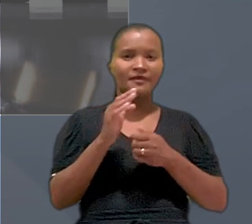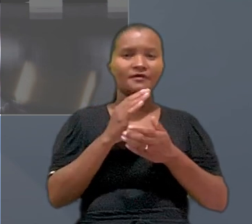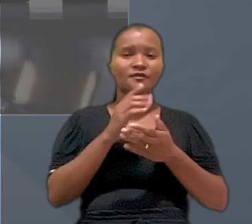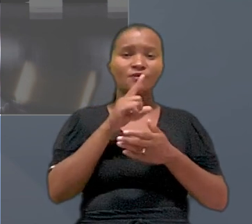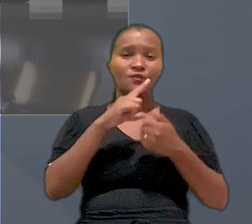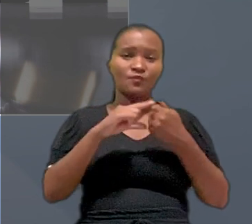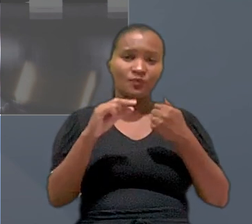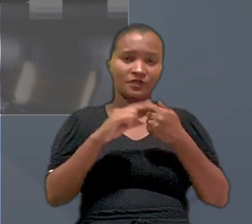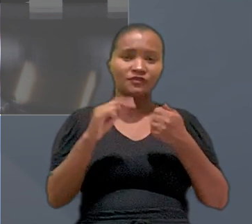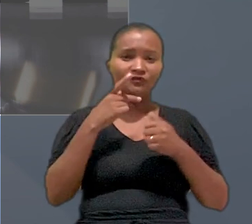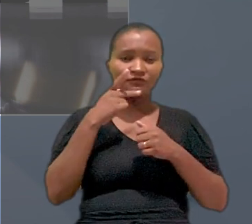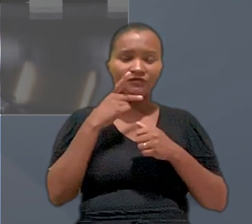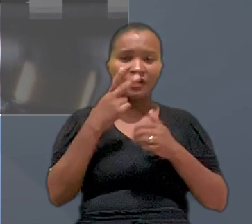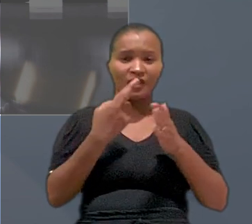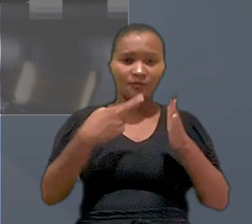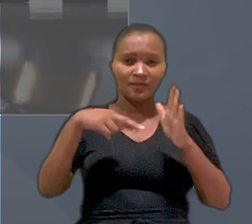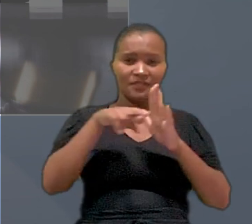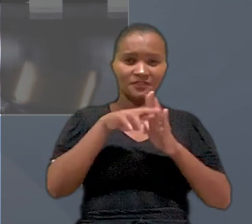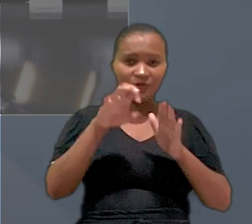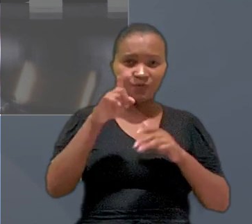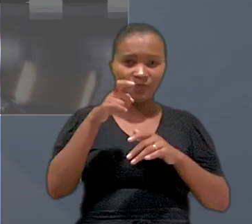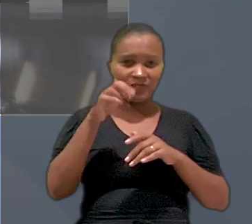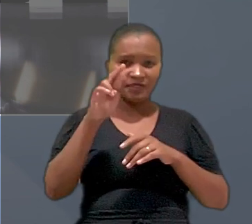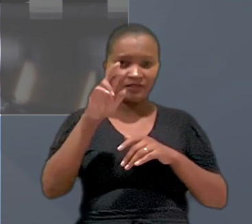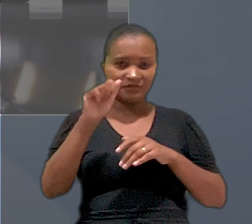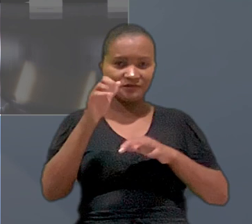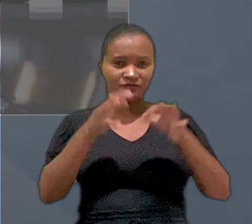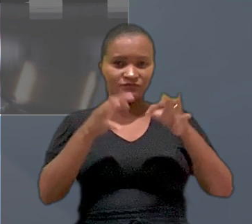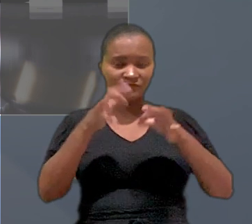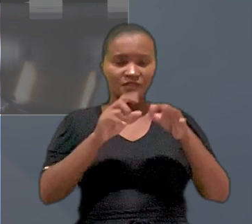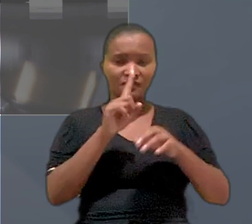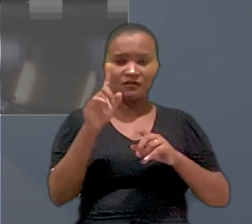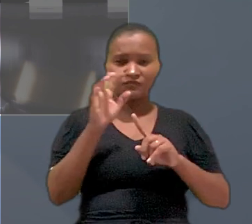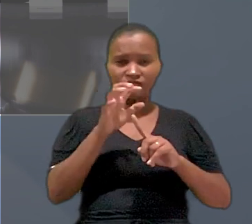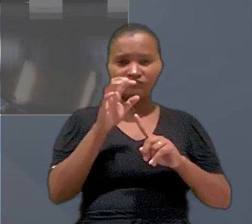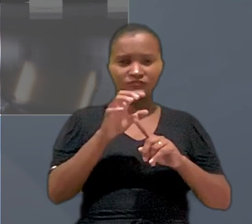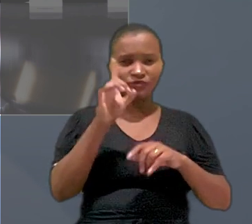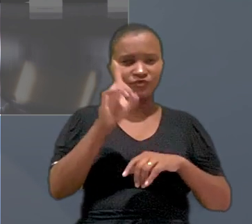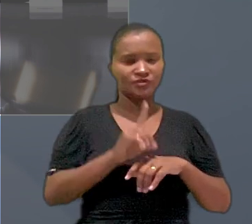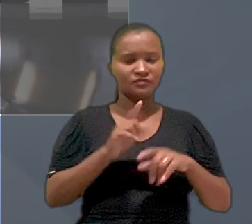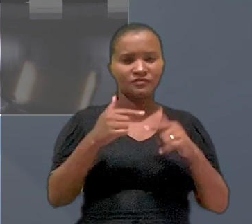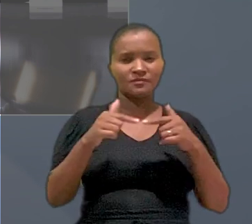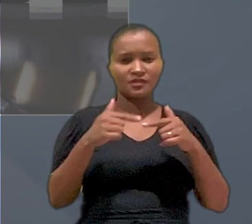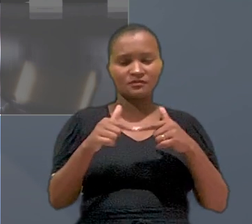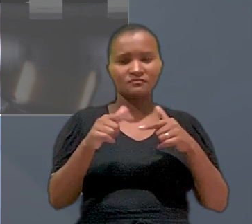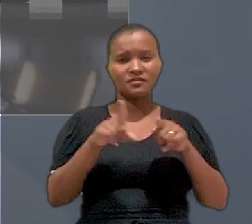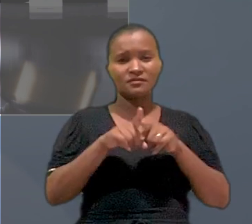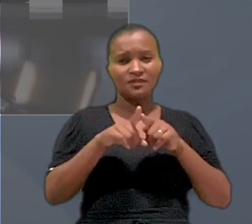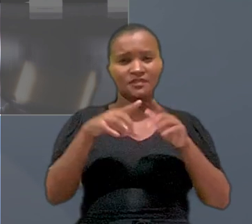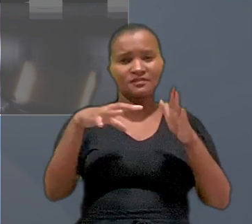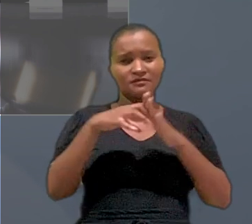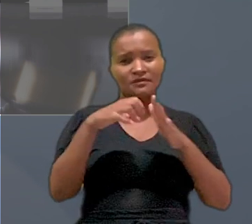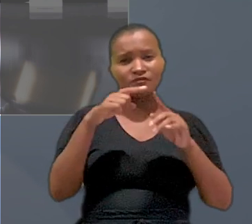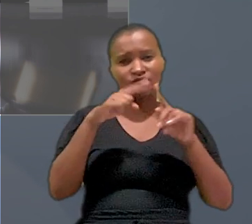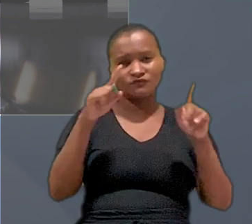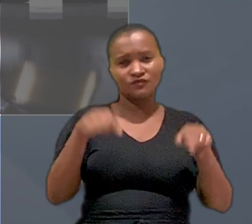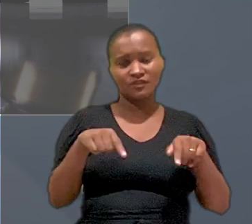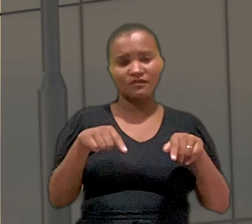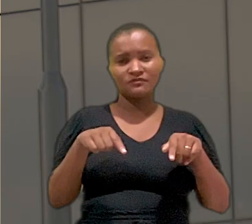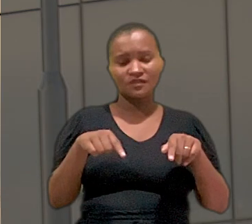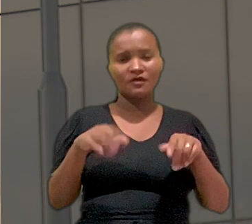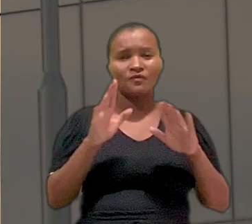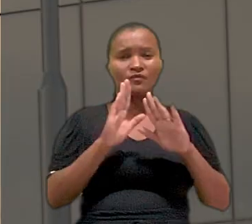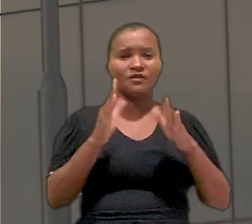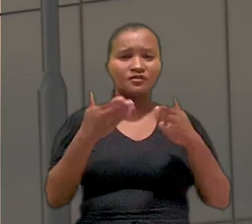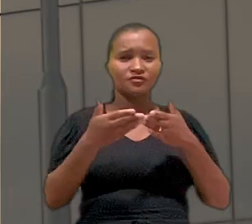Trabalho. O artigo diz que a recuperação extrajudicial não afeta os direitos trabalhistas e acidentários dos empregados.